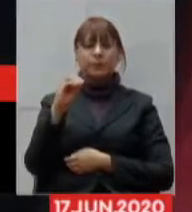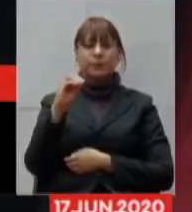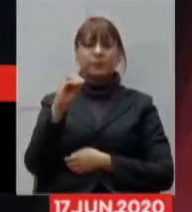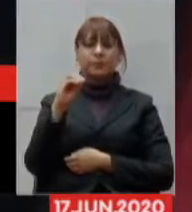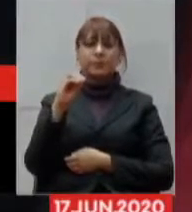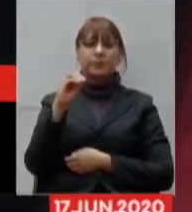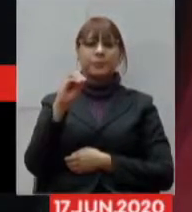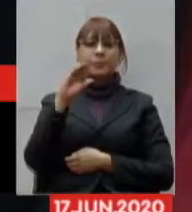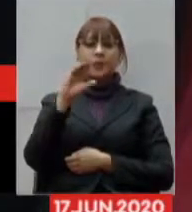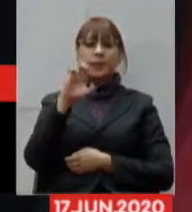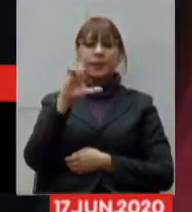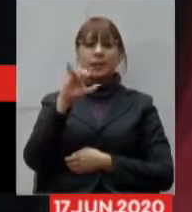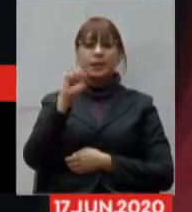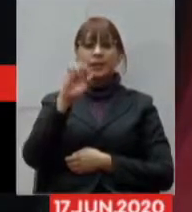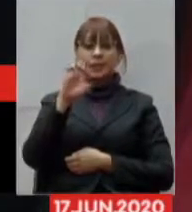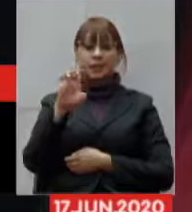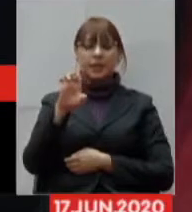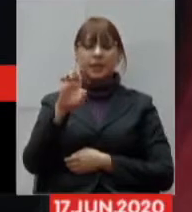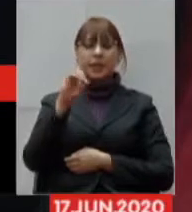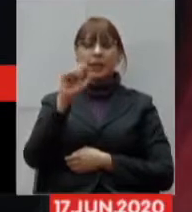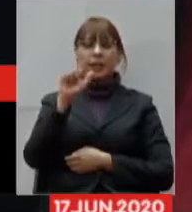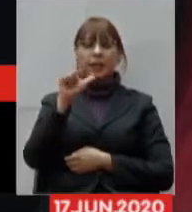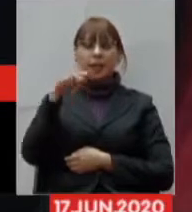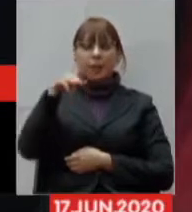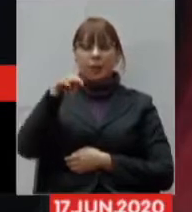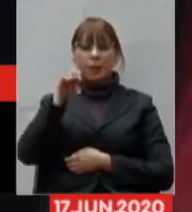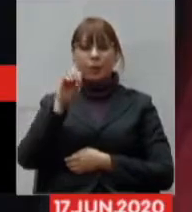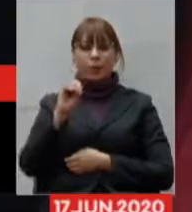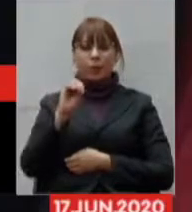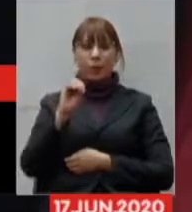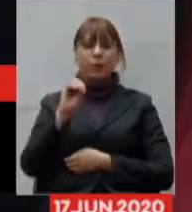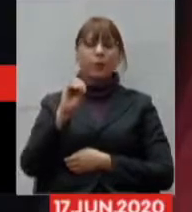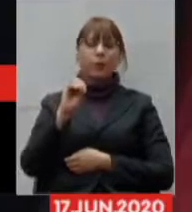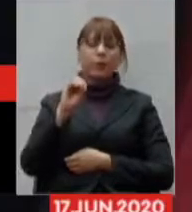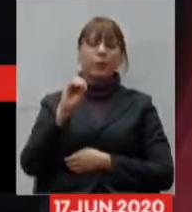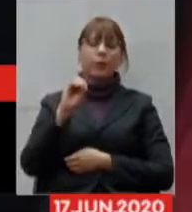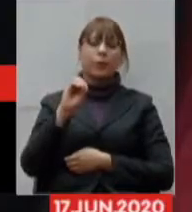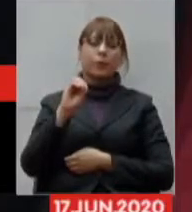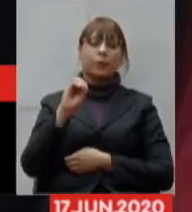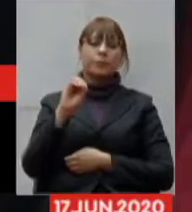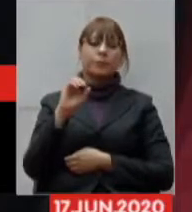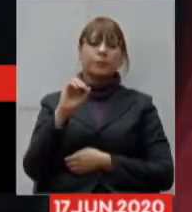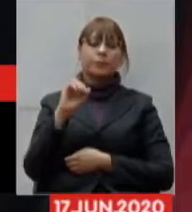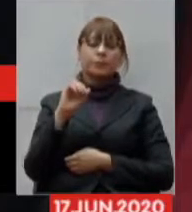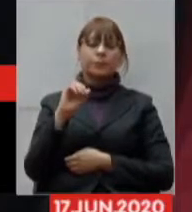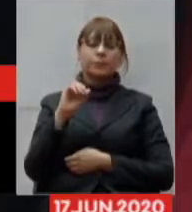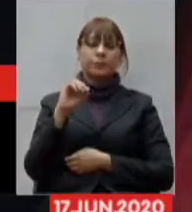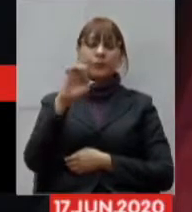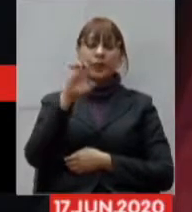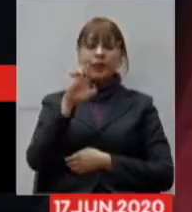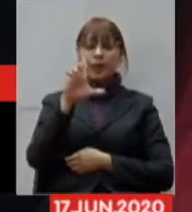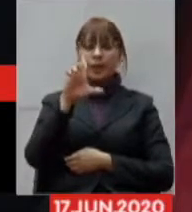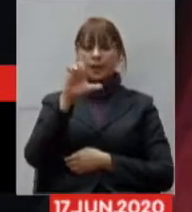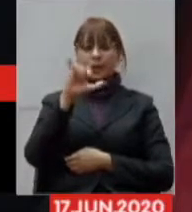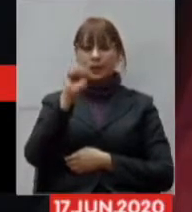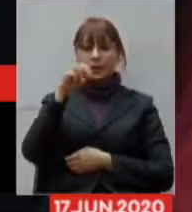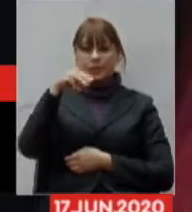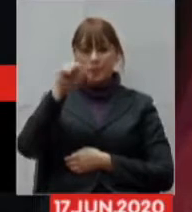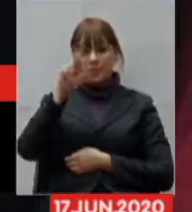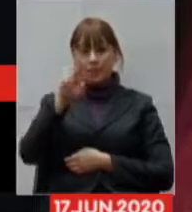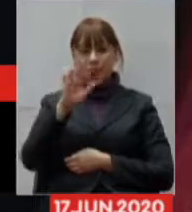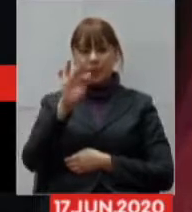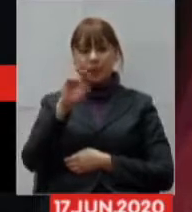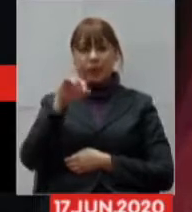deputada Celis Laviola, deputado Dalmo Ribeiro Silva, deputado Orgal Andrada, deputado Elismar Prado, deputado